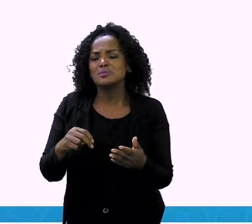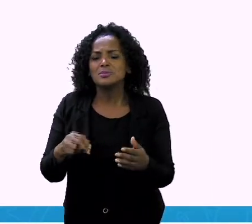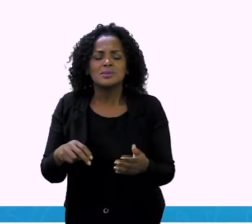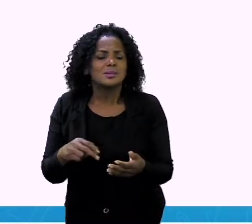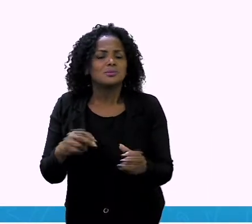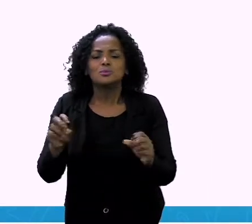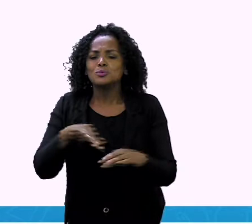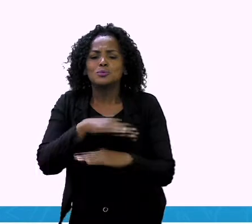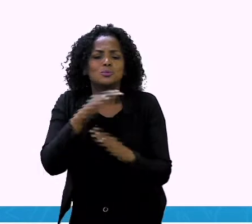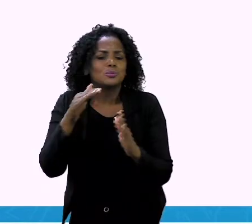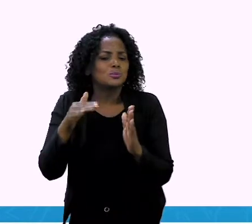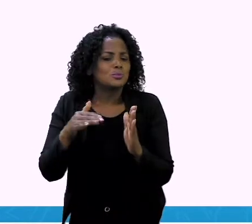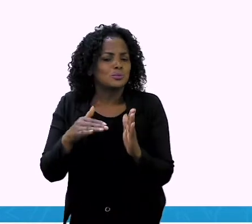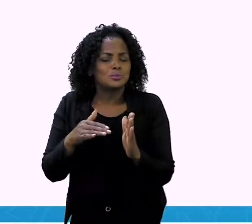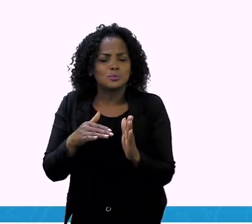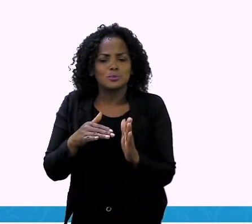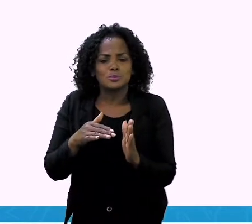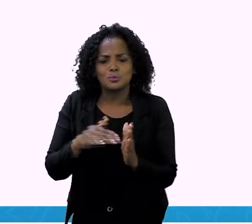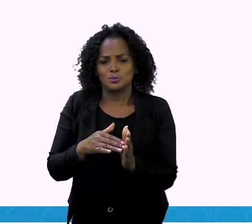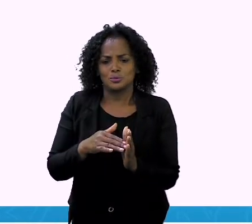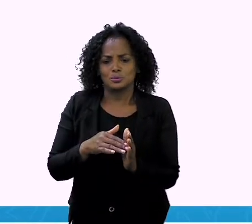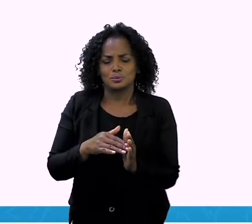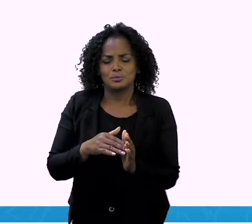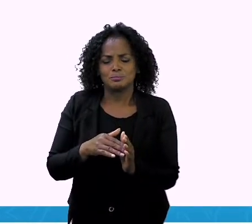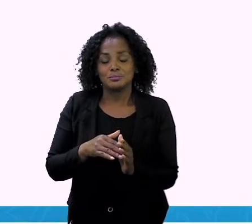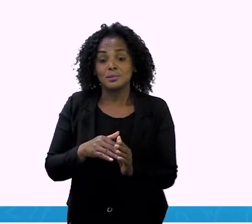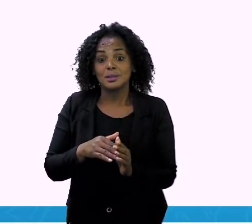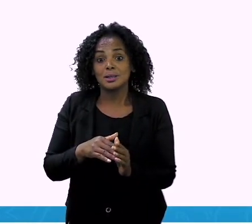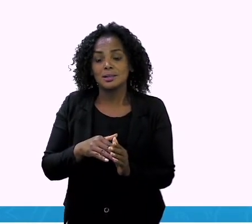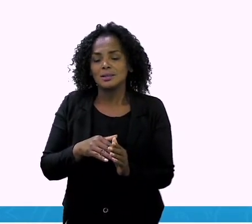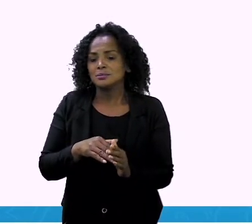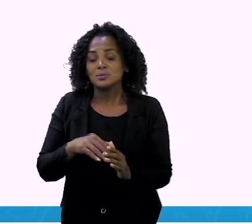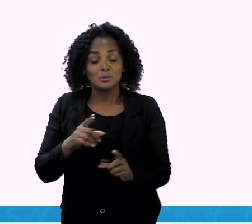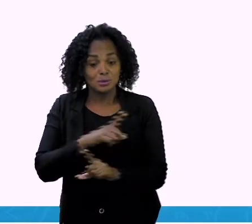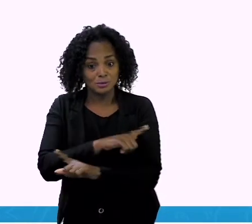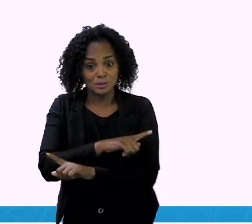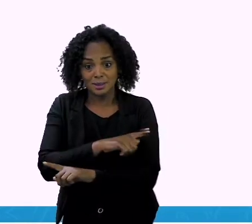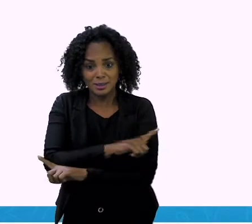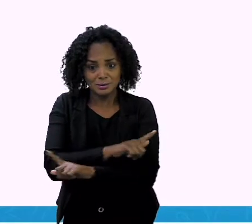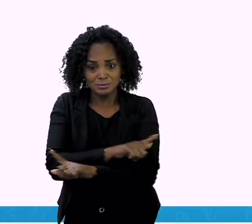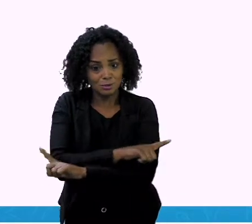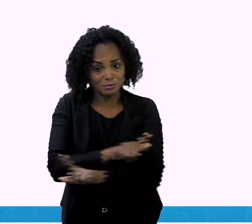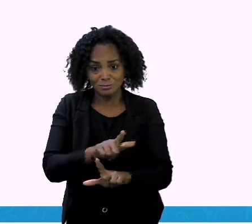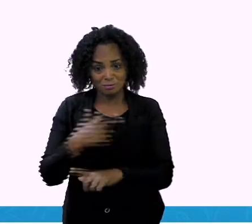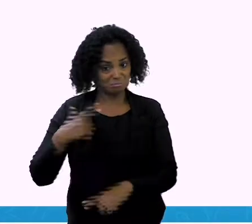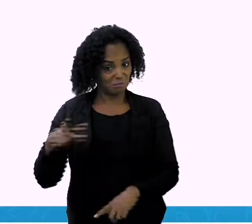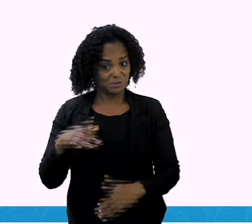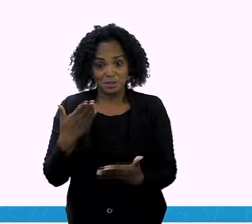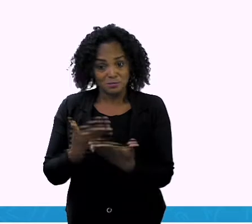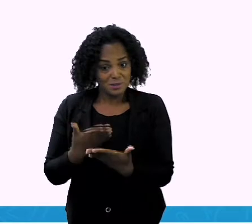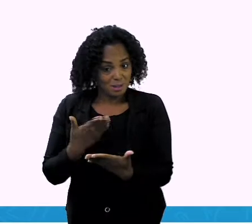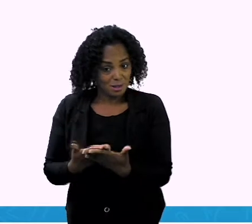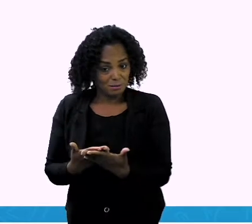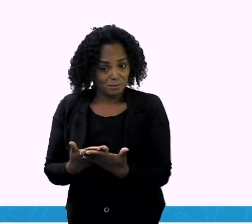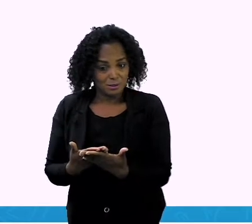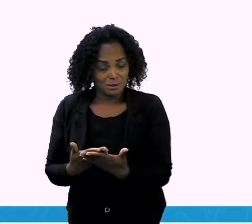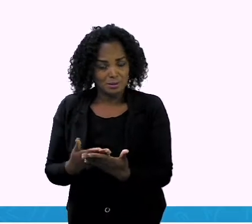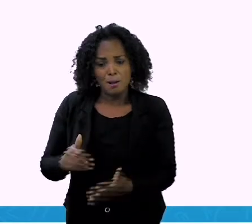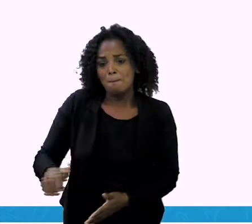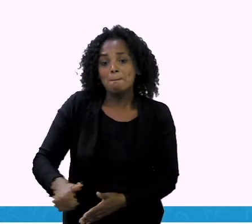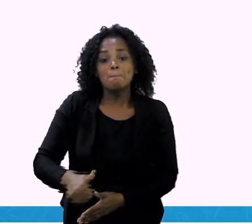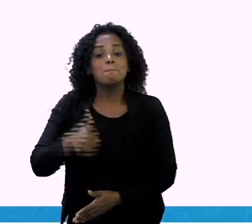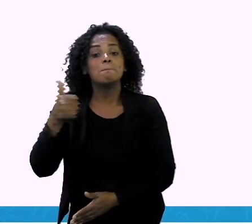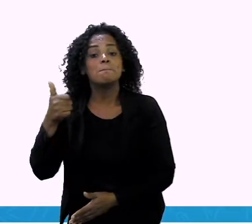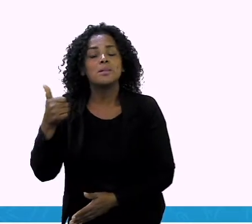Júlia e tudo. Naquele dia, nem houve mais aula. Mas, o melhor de